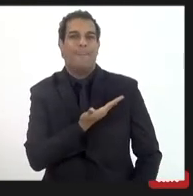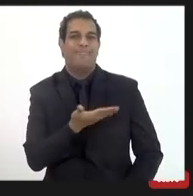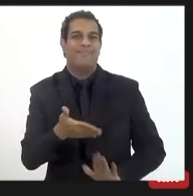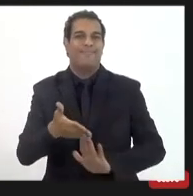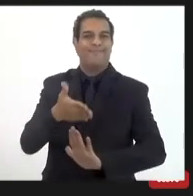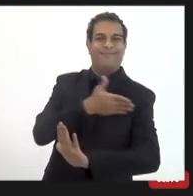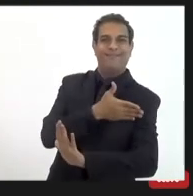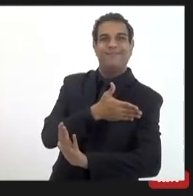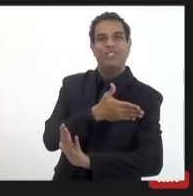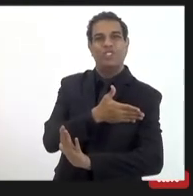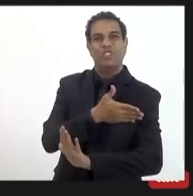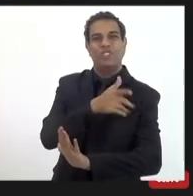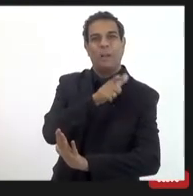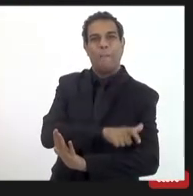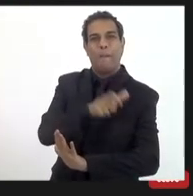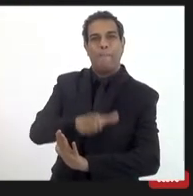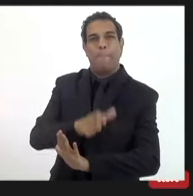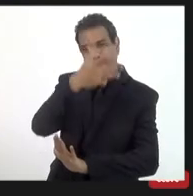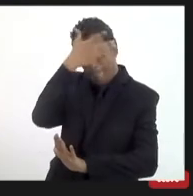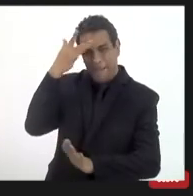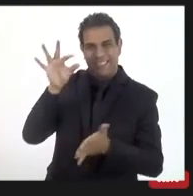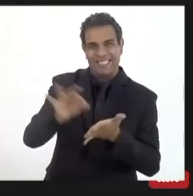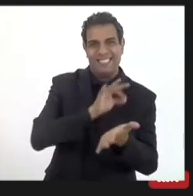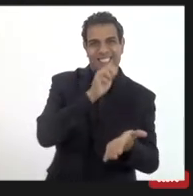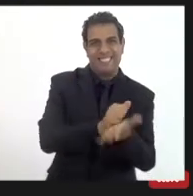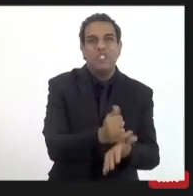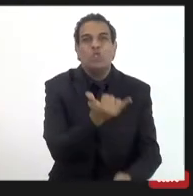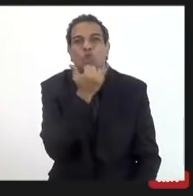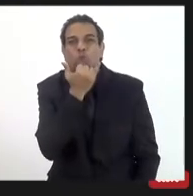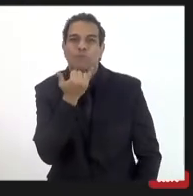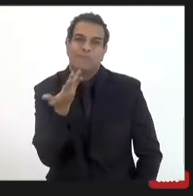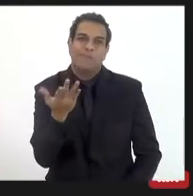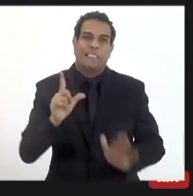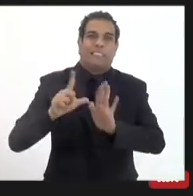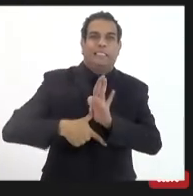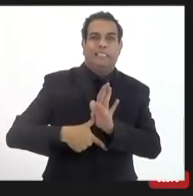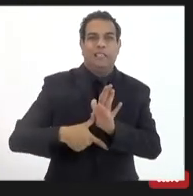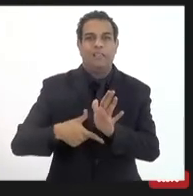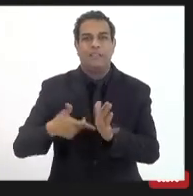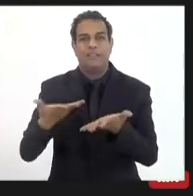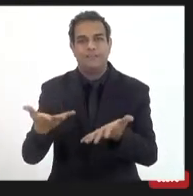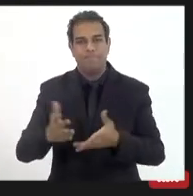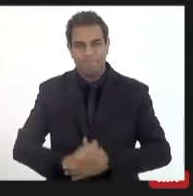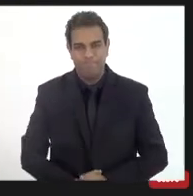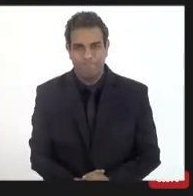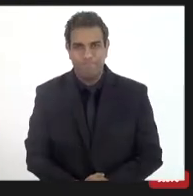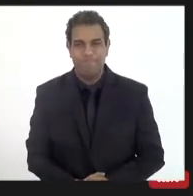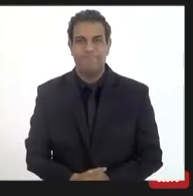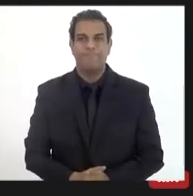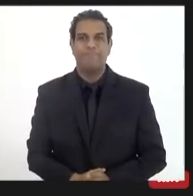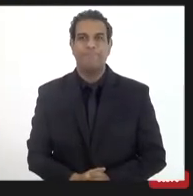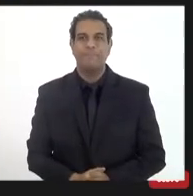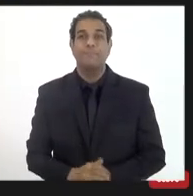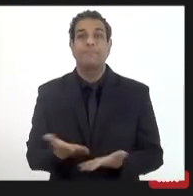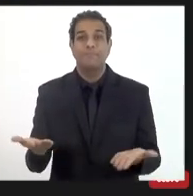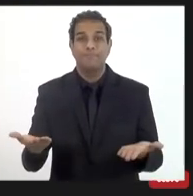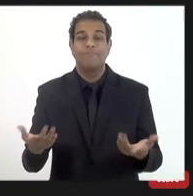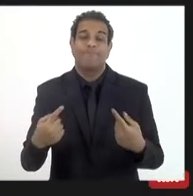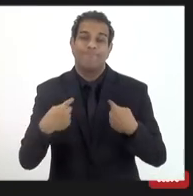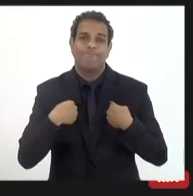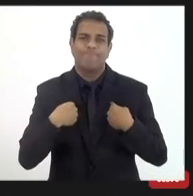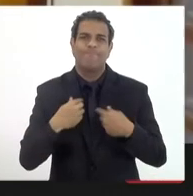falar e a Geis anotou aqui e eu anotei antes, depois, tá? Desculpa aí. Não, que é isso. Em primeiro lugar,